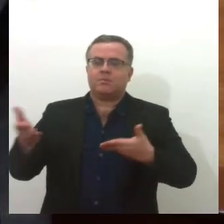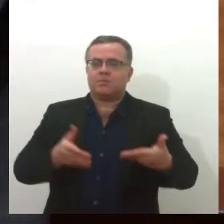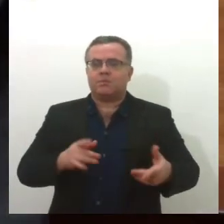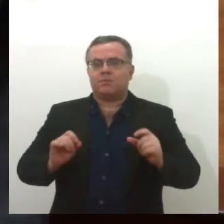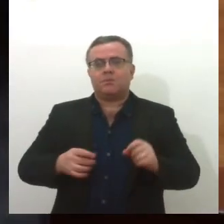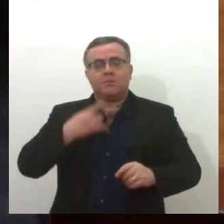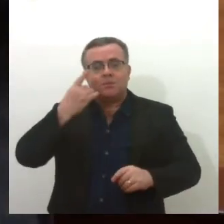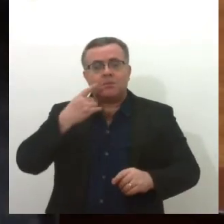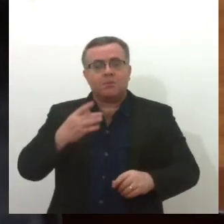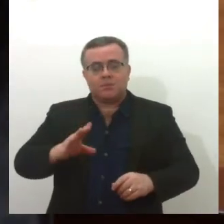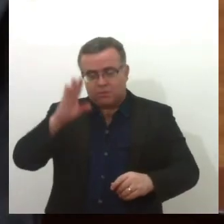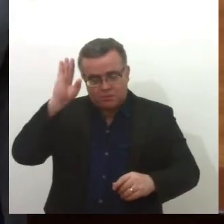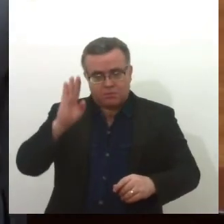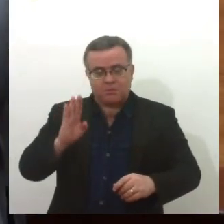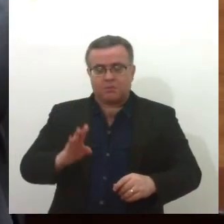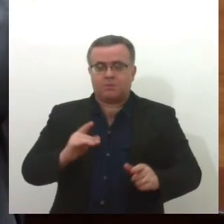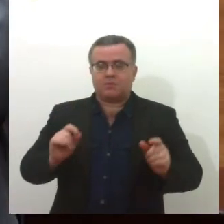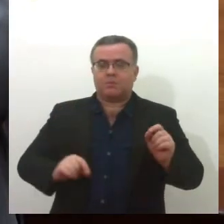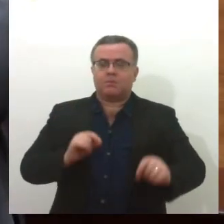deputado Irã Barbosa.